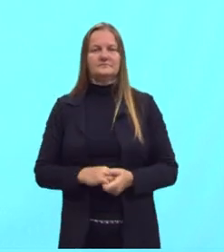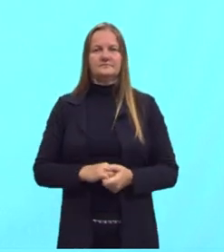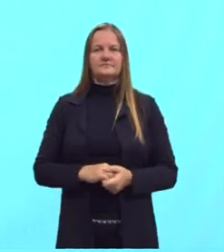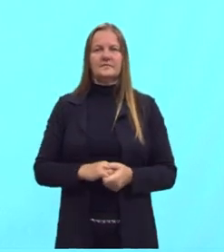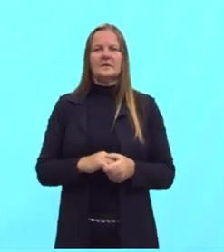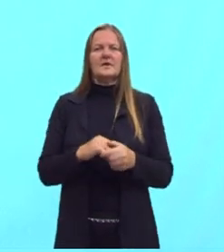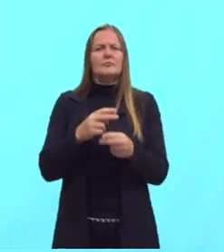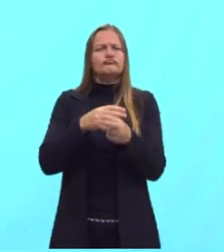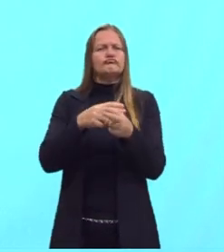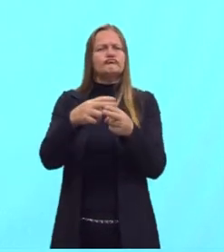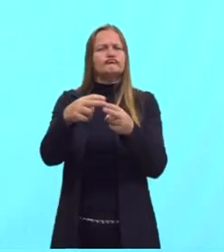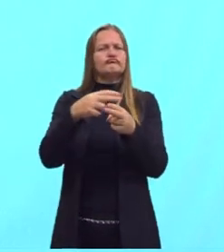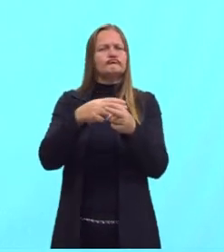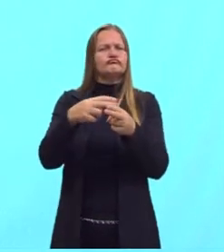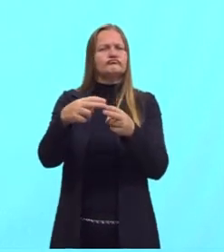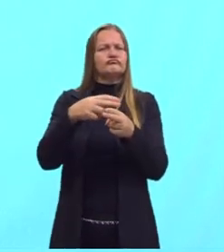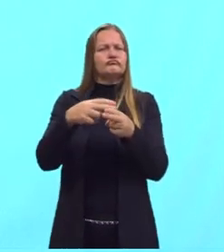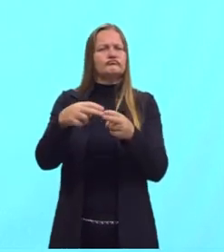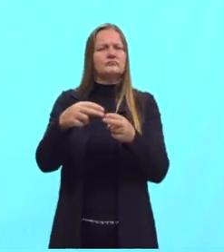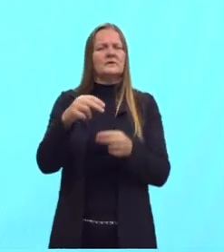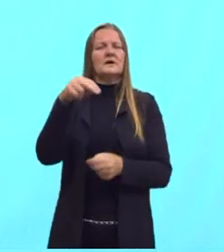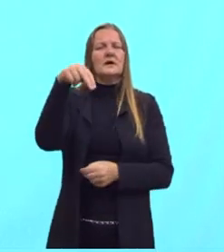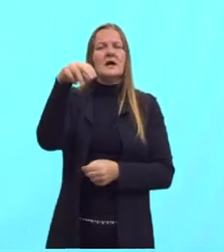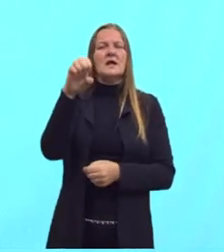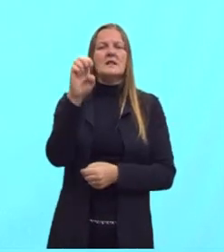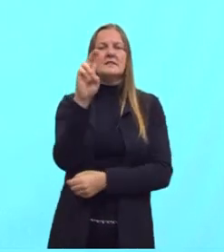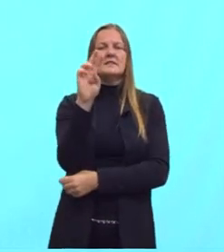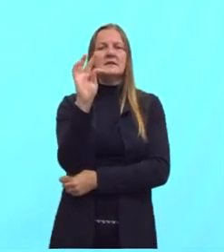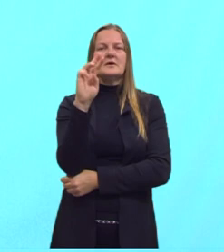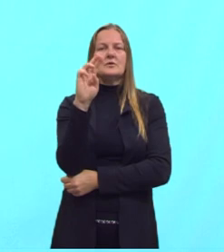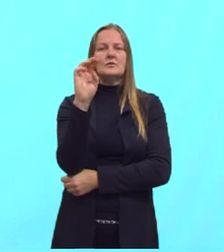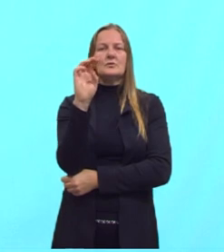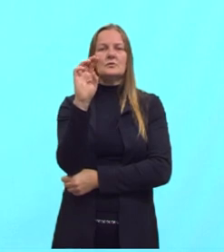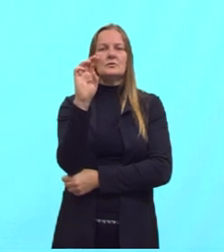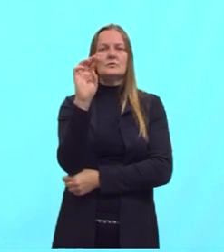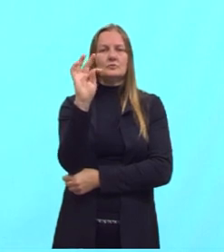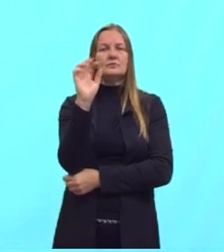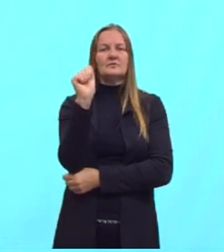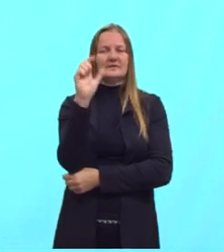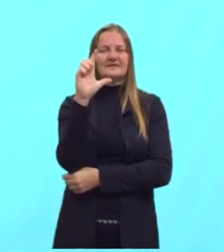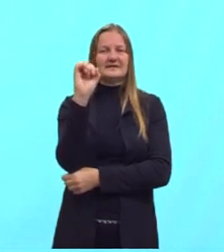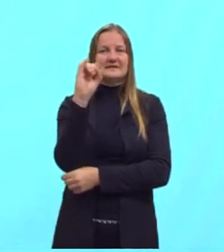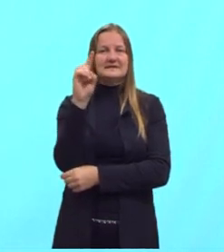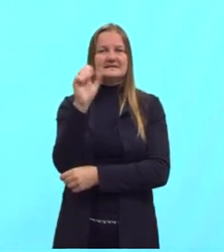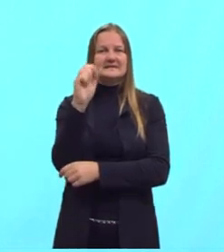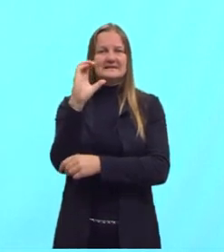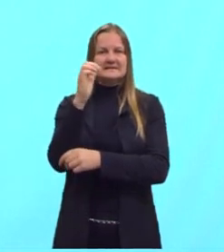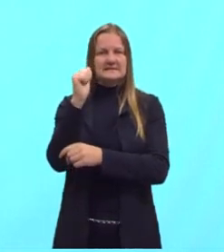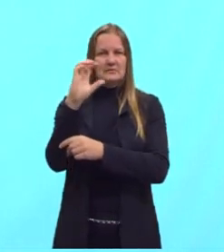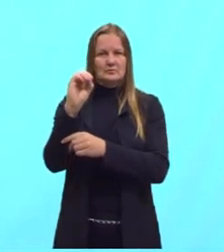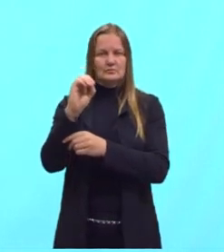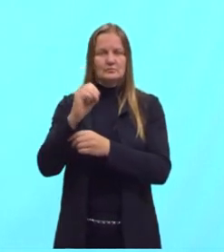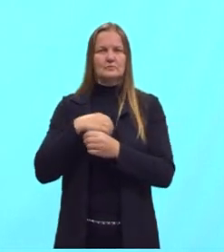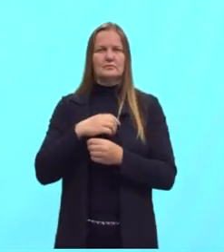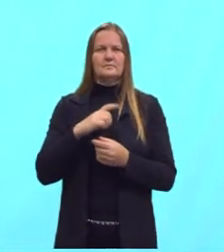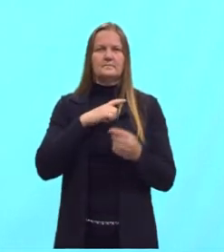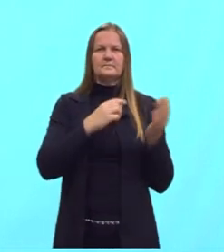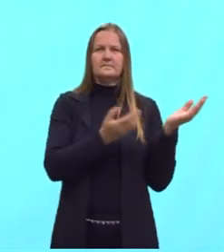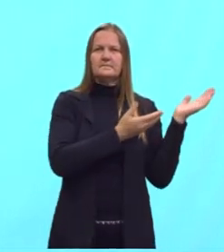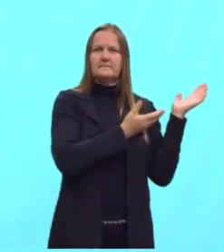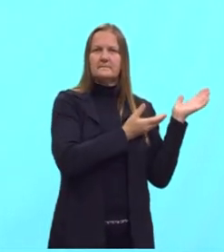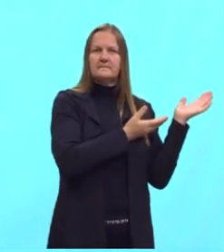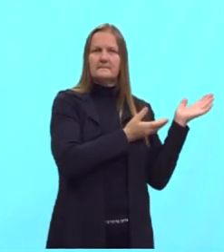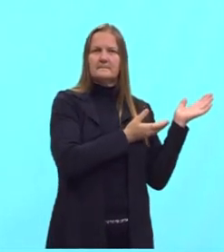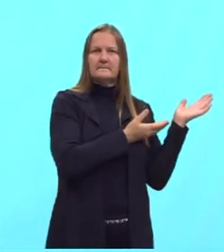neutralização, formando... Aqui eu tenho um exemplo, um exemplo bem comum, inclusive, que é do hidróxido de sódio e do ácido